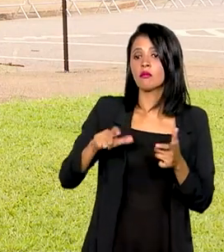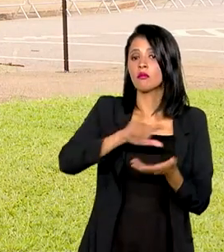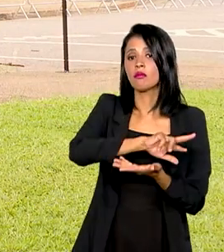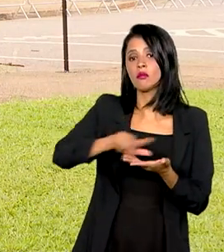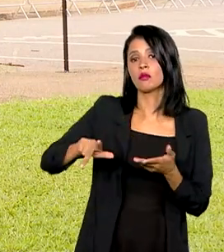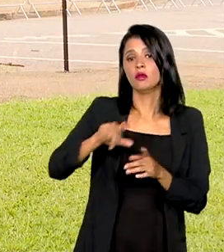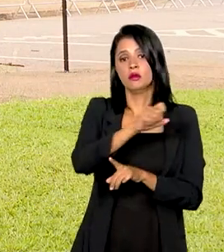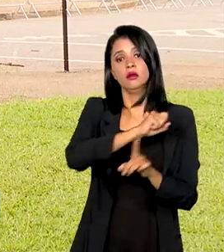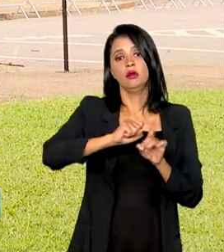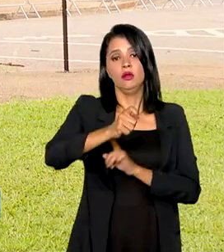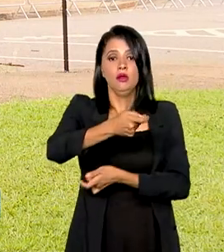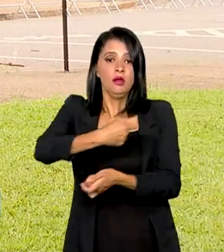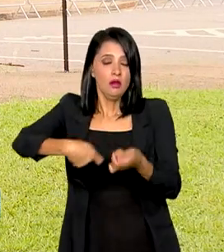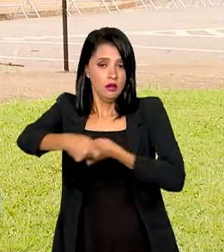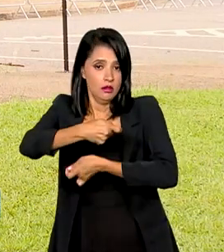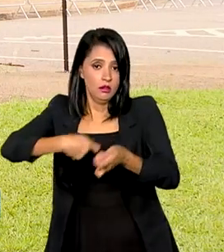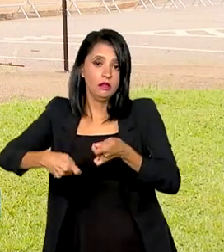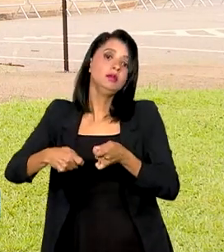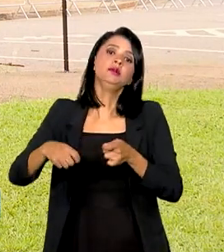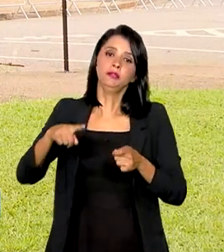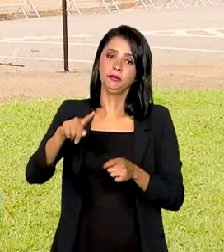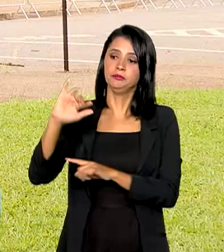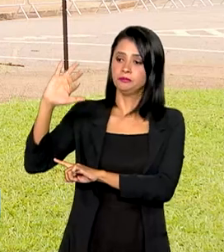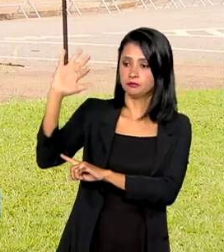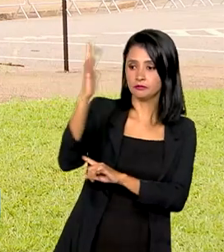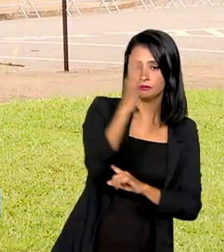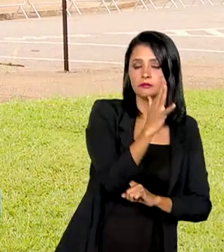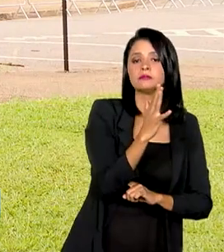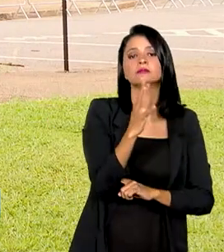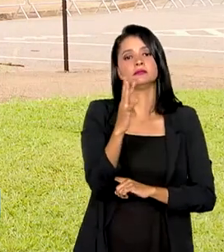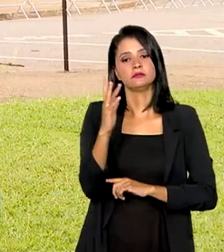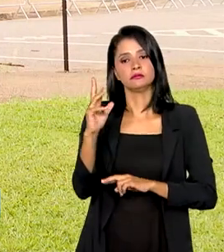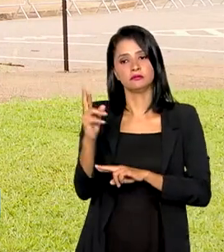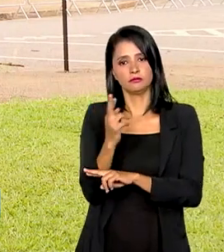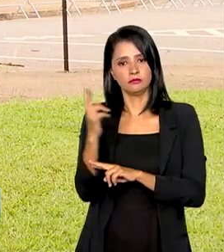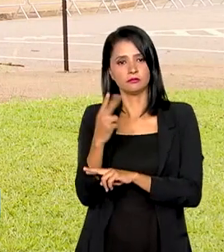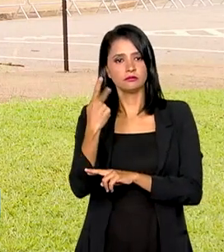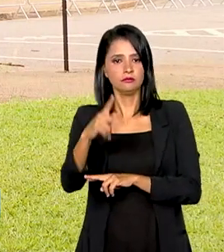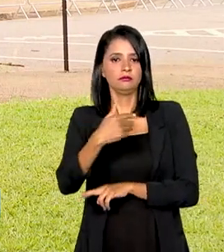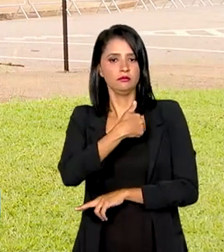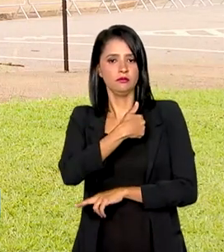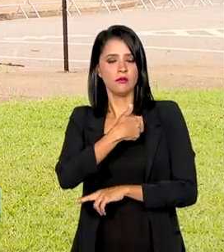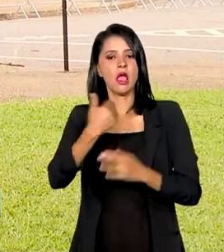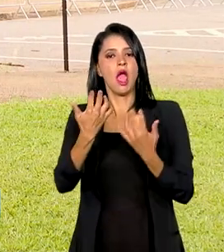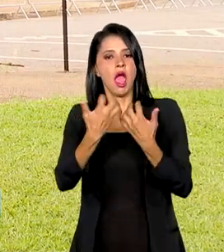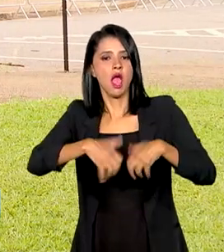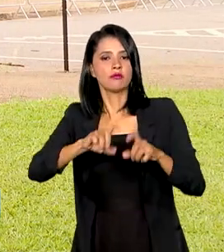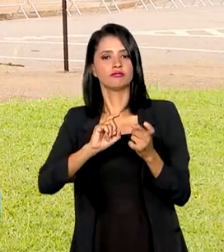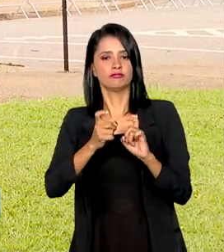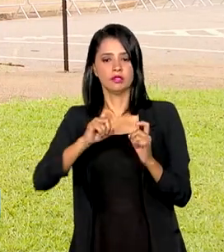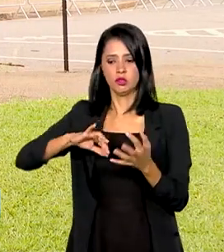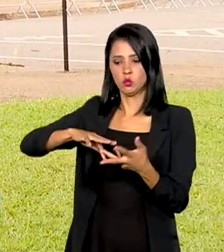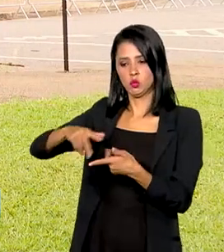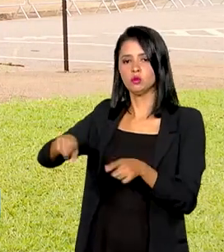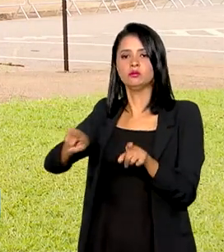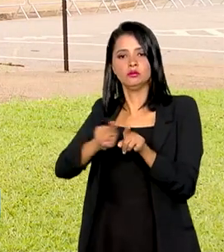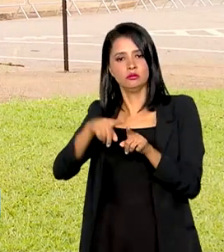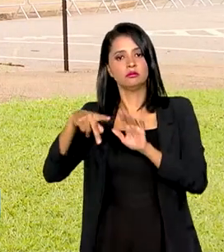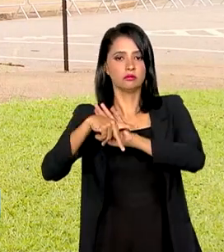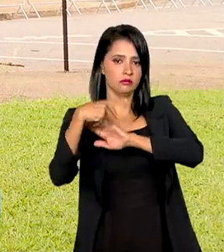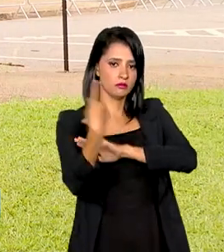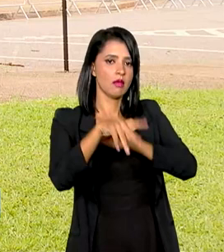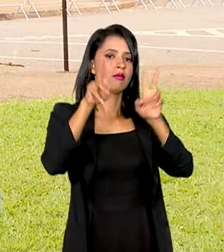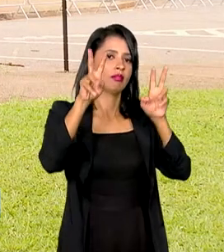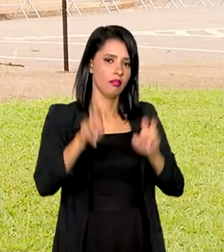social, econômica e ambiental e a reforma da governança internacional também fazem